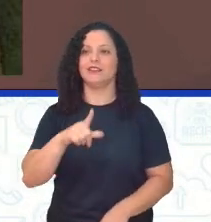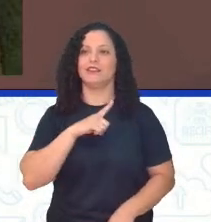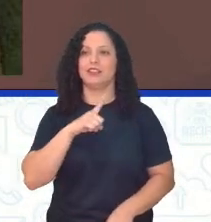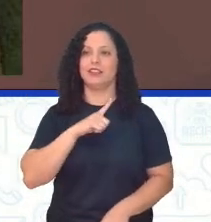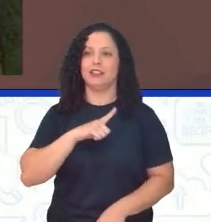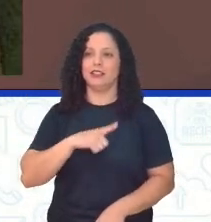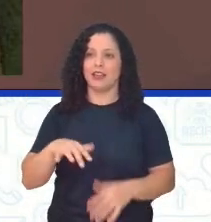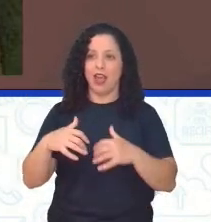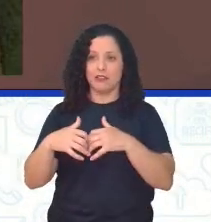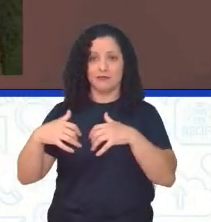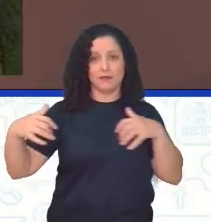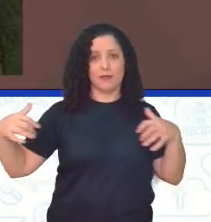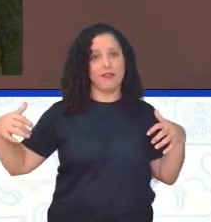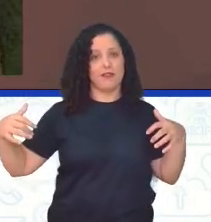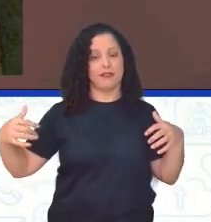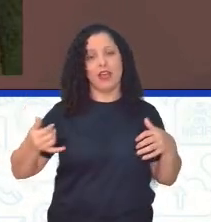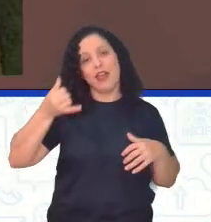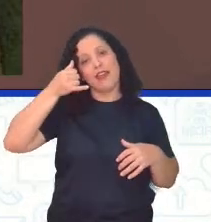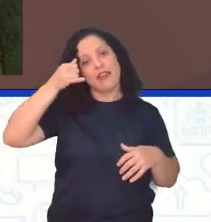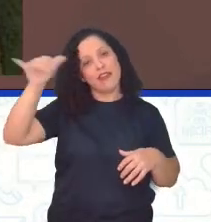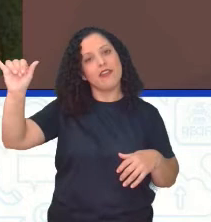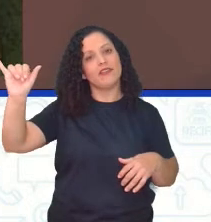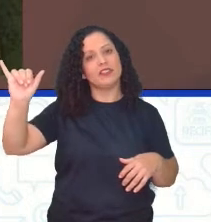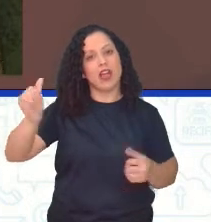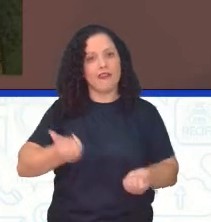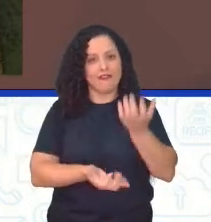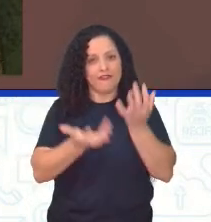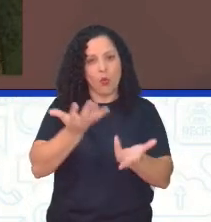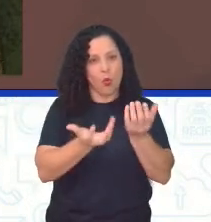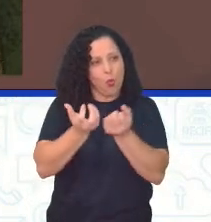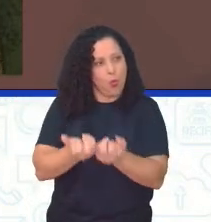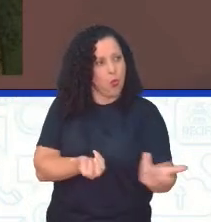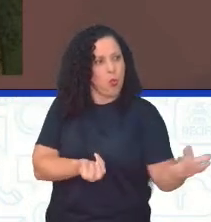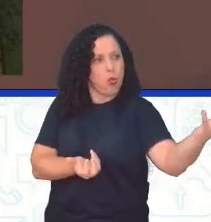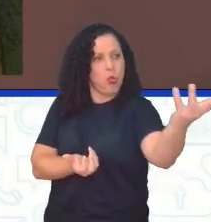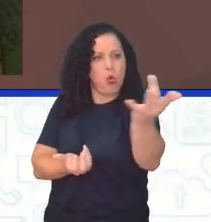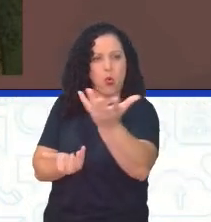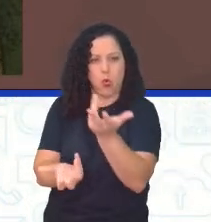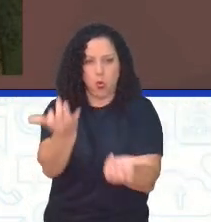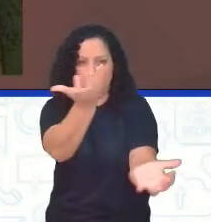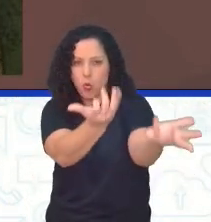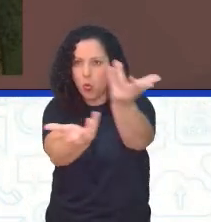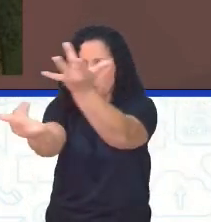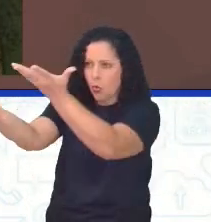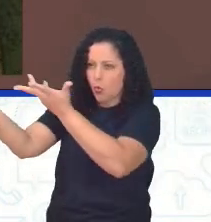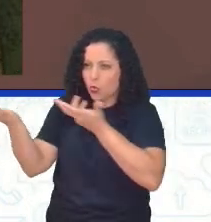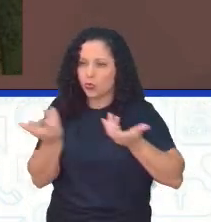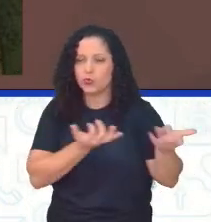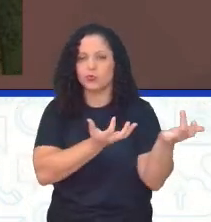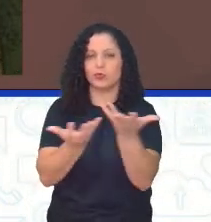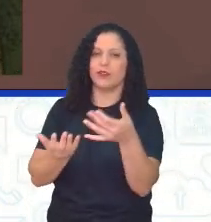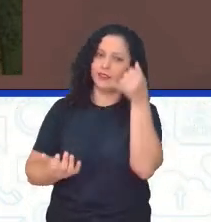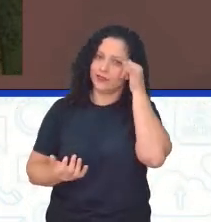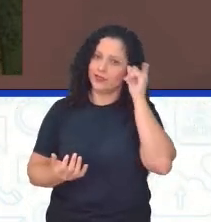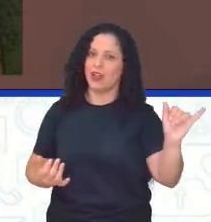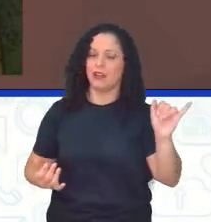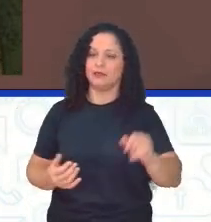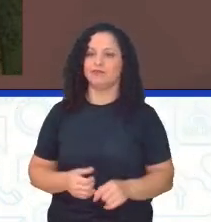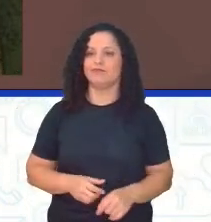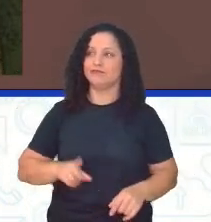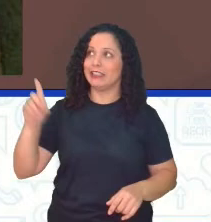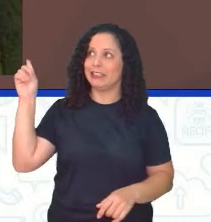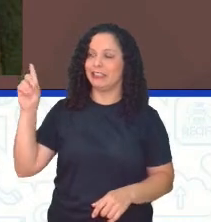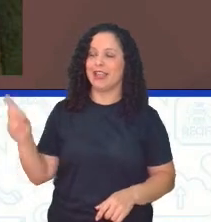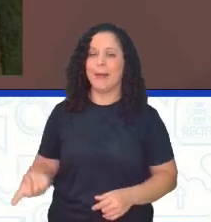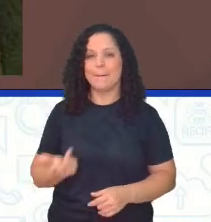nitidamente, demarcada, que é para não expandir essa queimada aí, né? Como é uma imagem de satélite, parece que é bem pequeno esse espaço, né? Só que de